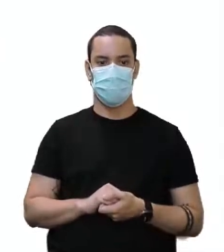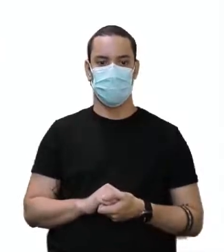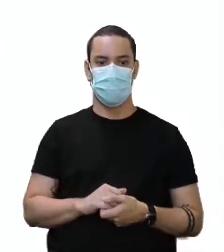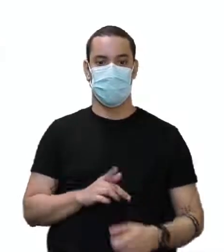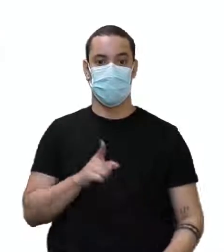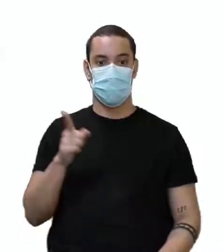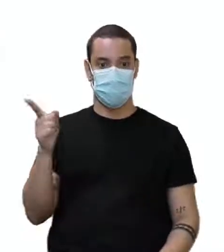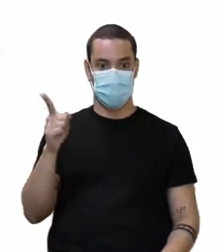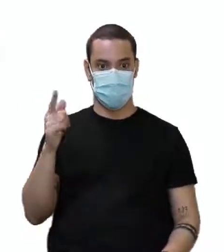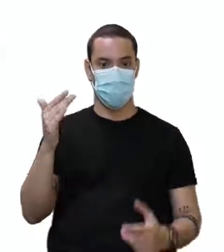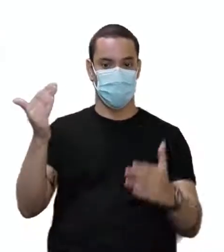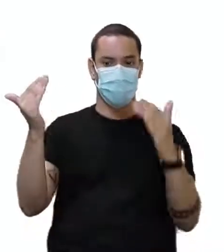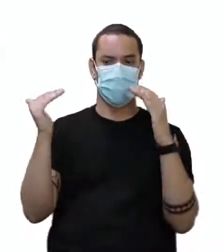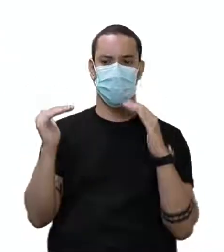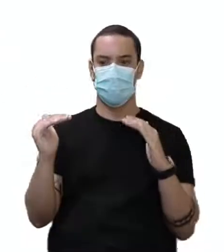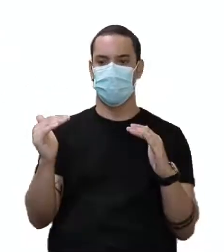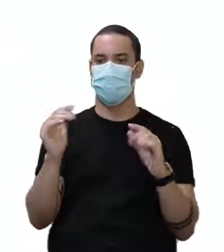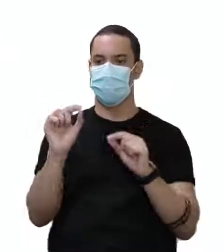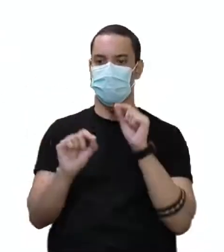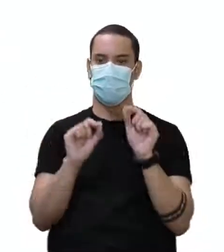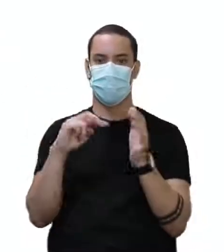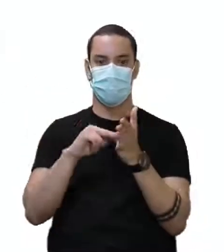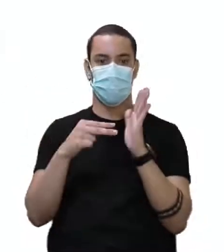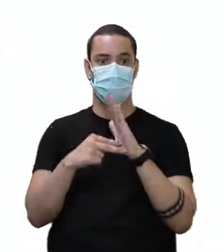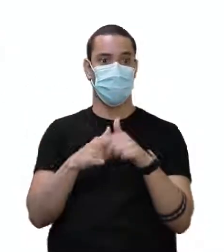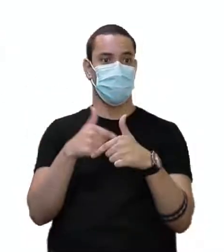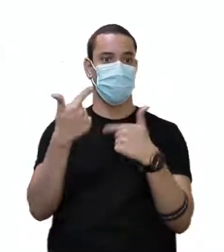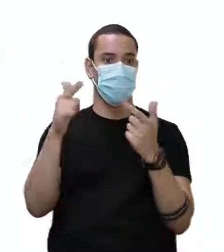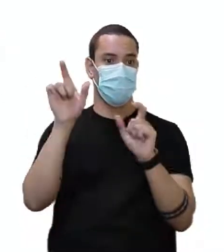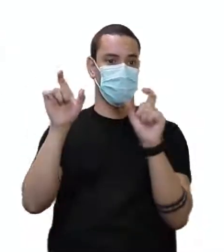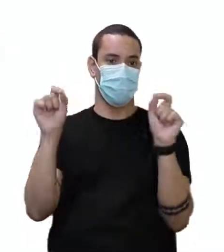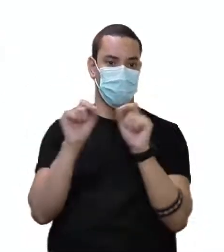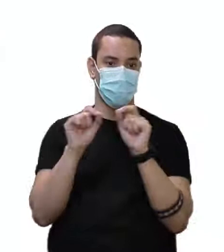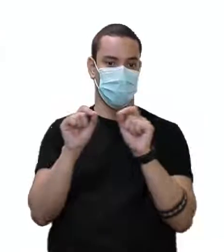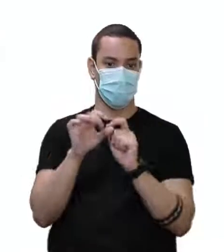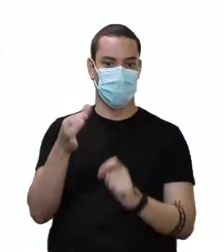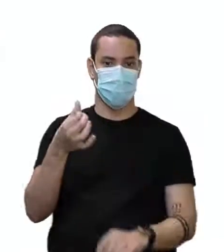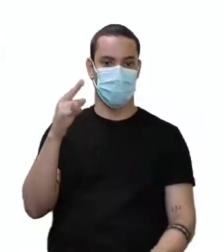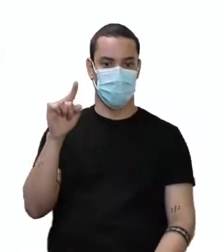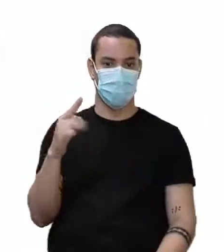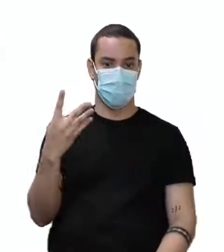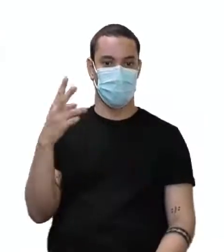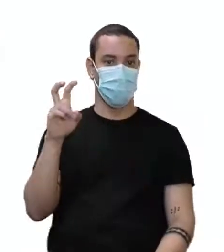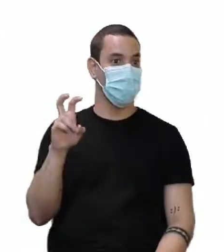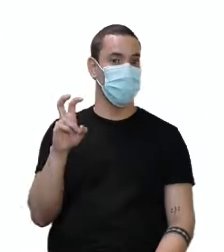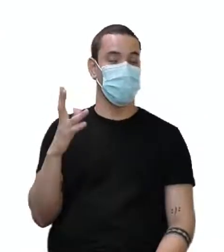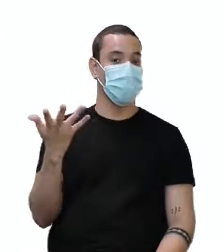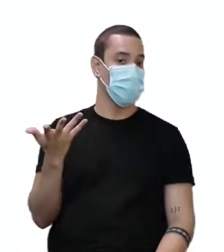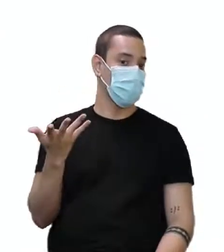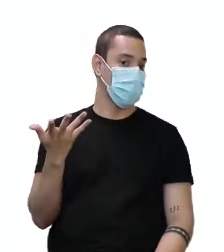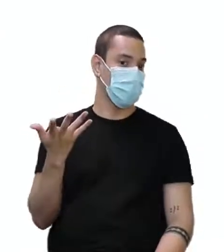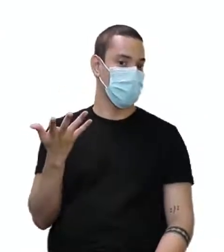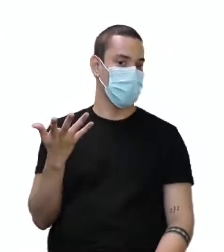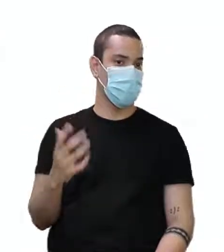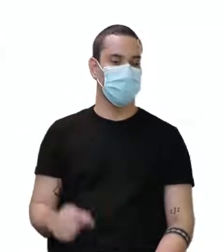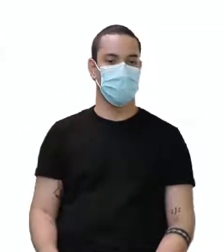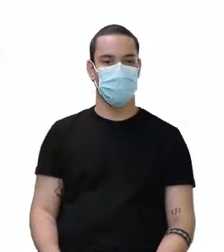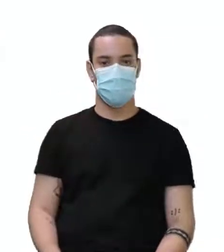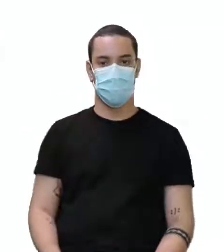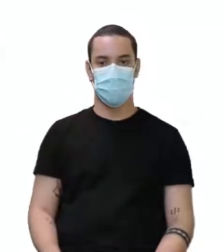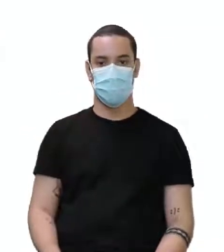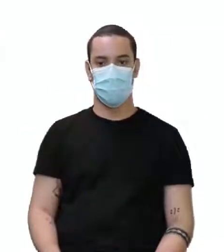outra situação aí embaixo. O as outras pessoas estavam fazendo às 6h45, às 6h45am? 5am,